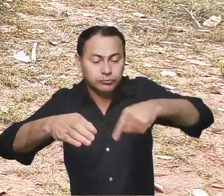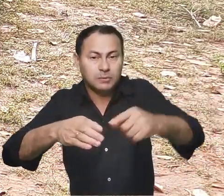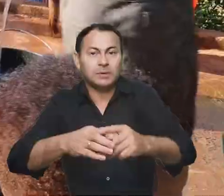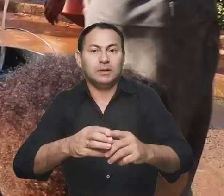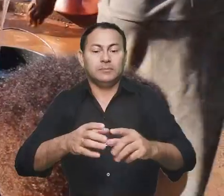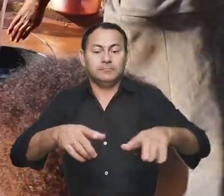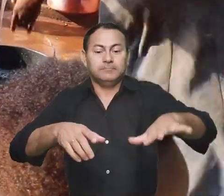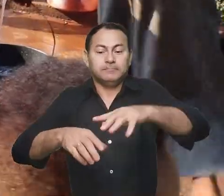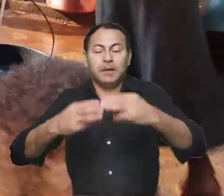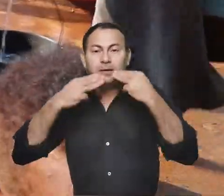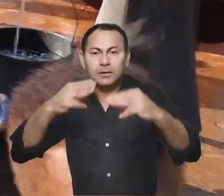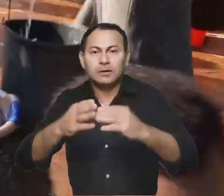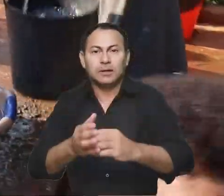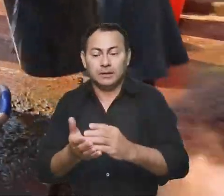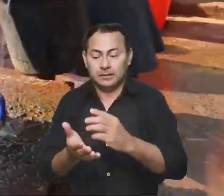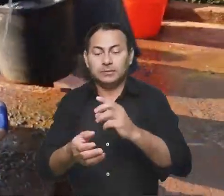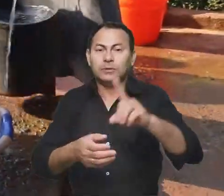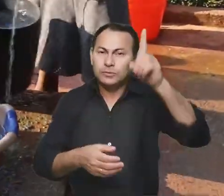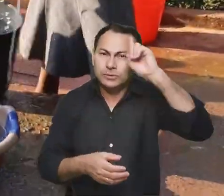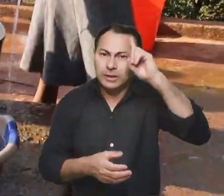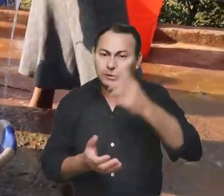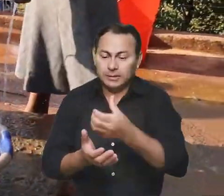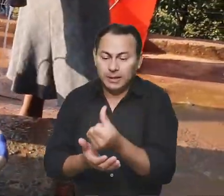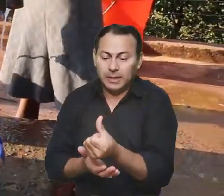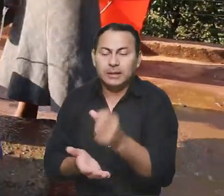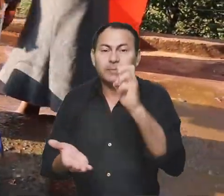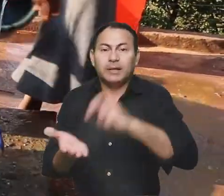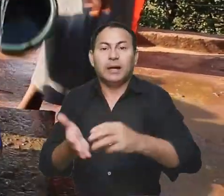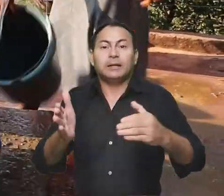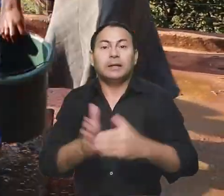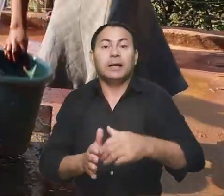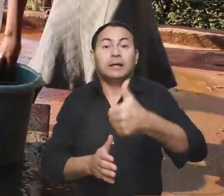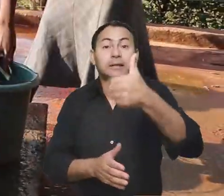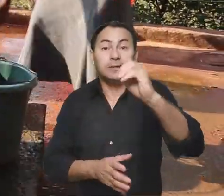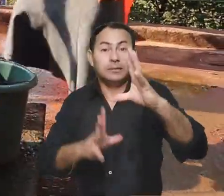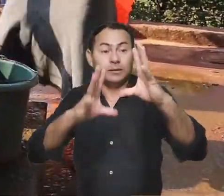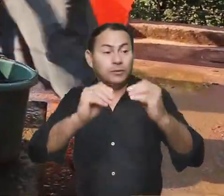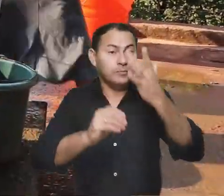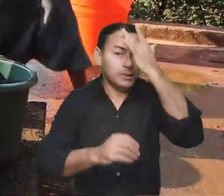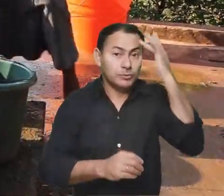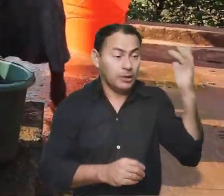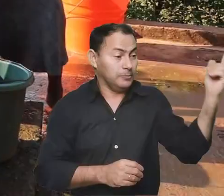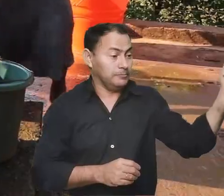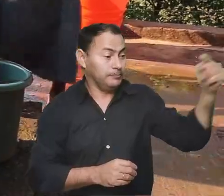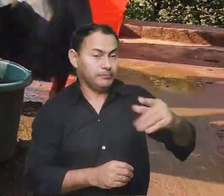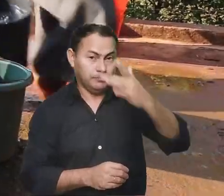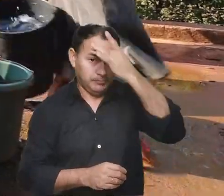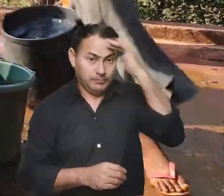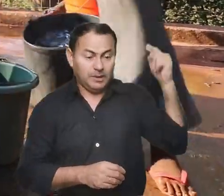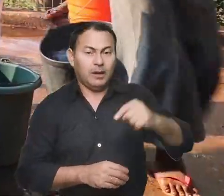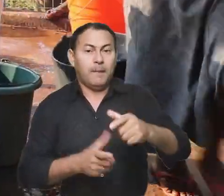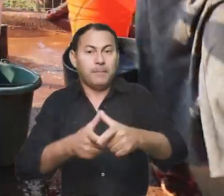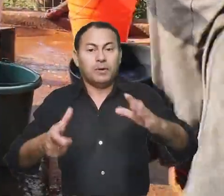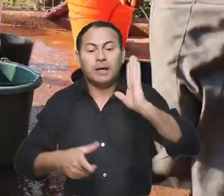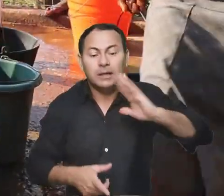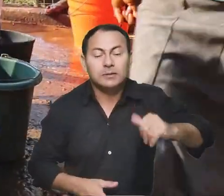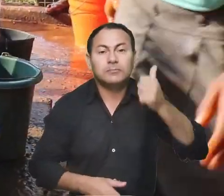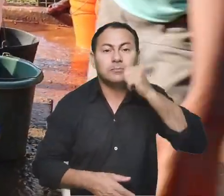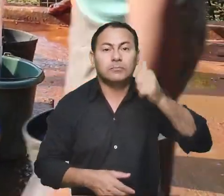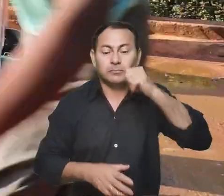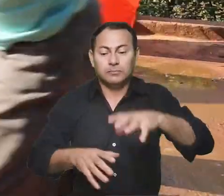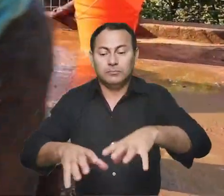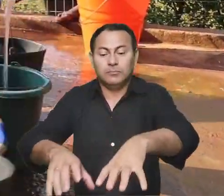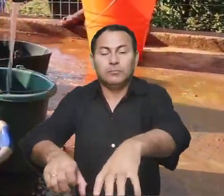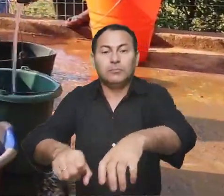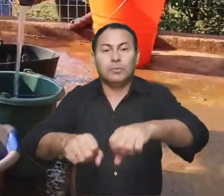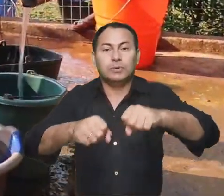da missão. Diariamente, desde as 6 da manhã até as 22 horas, vemos muitas pessoas, na maioria crianças e